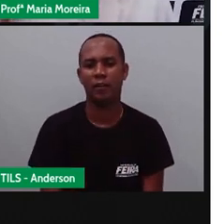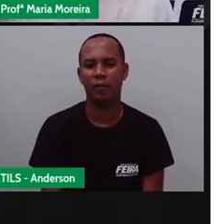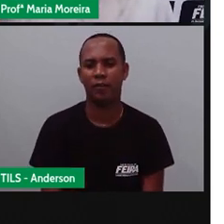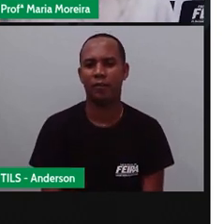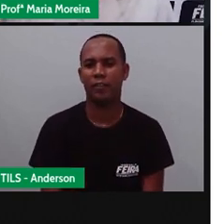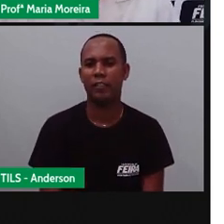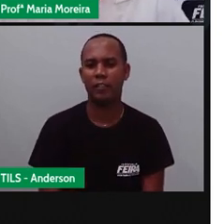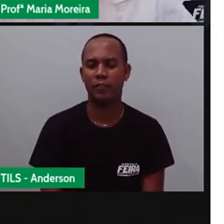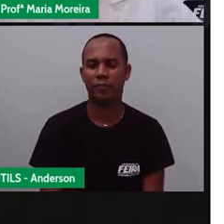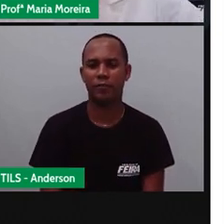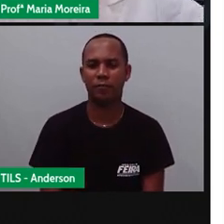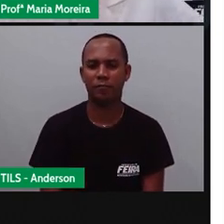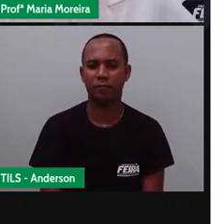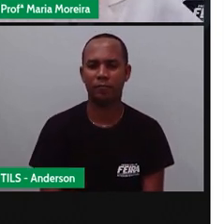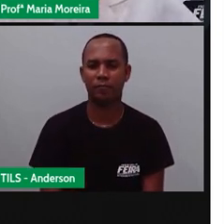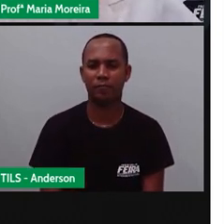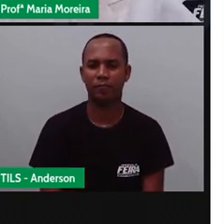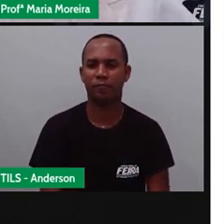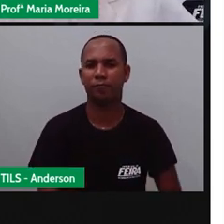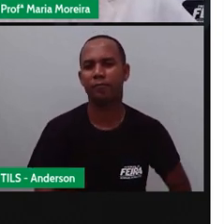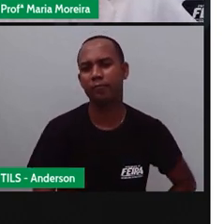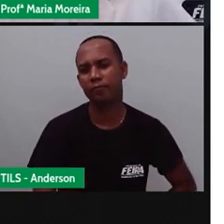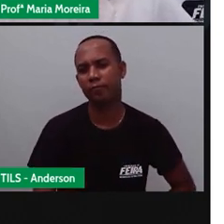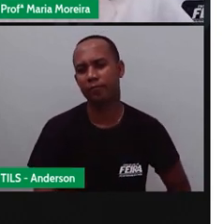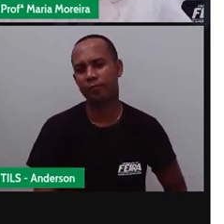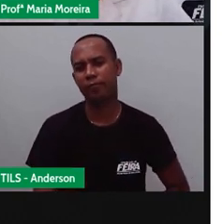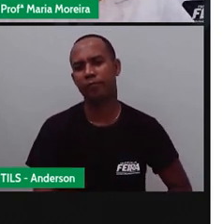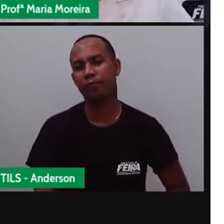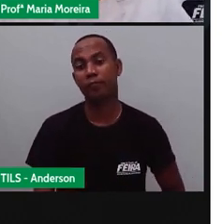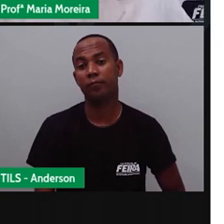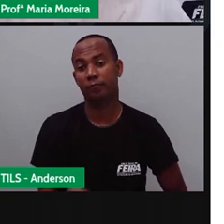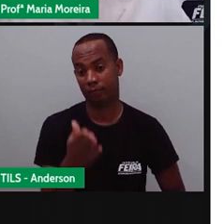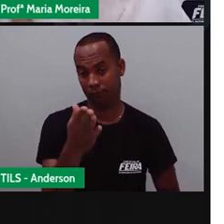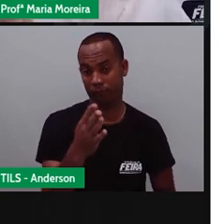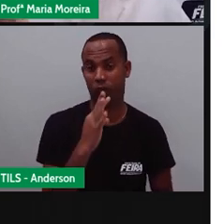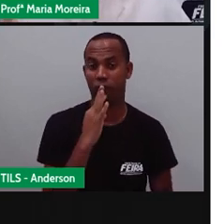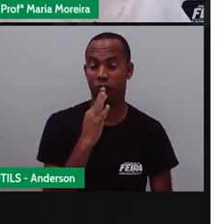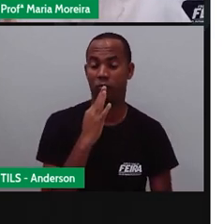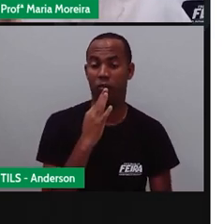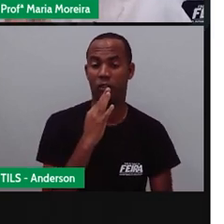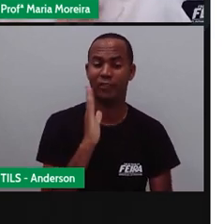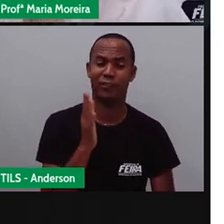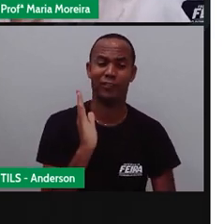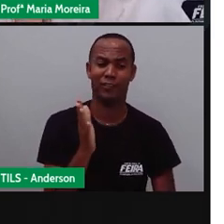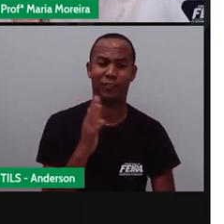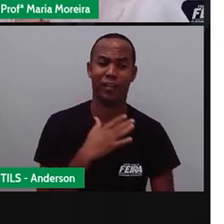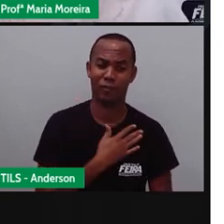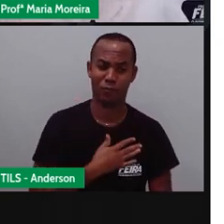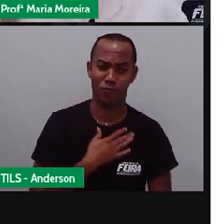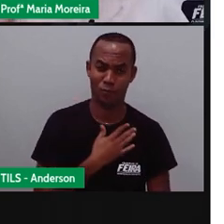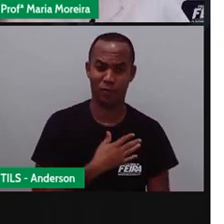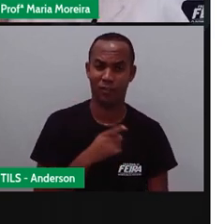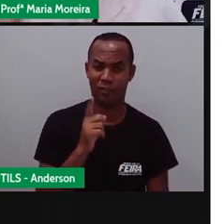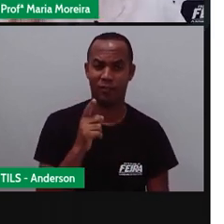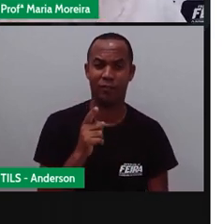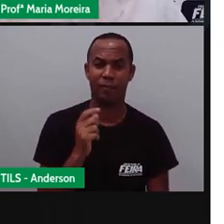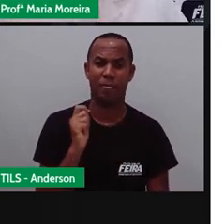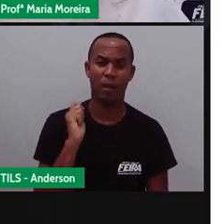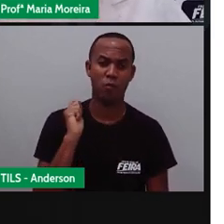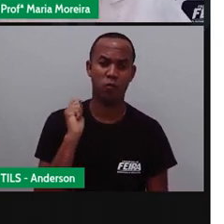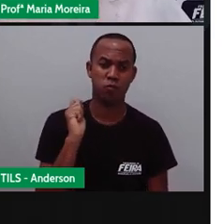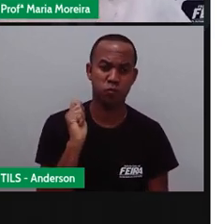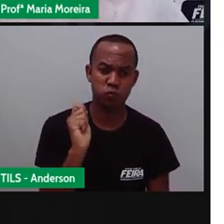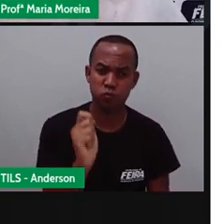Tipo maquinista mesmo, legal. E aí, essa locomotiva, que a parte da frente, ela vai puxar